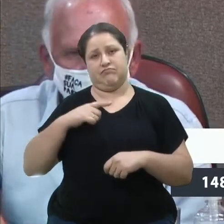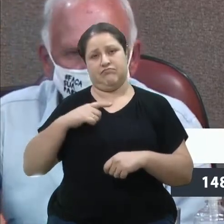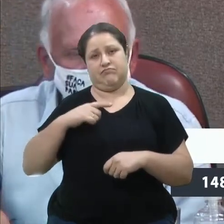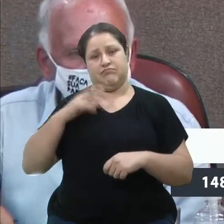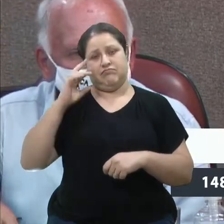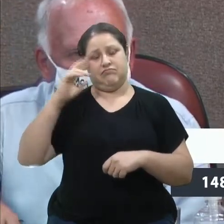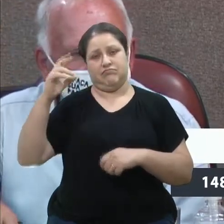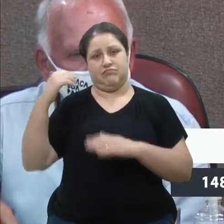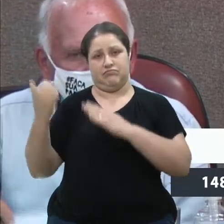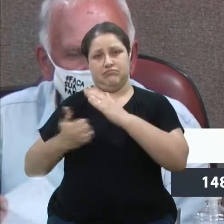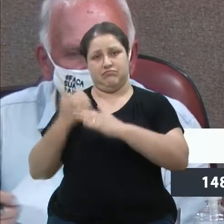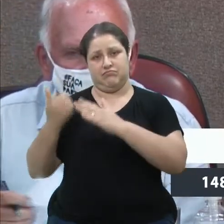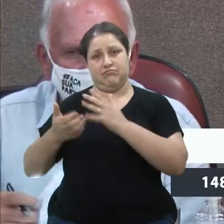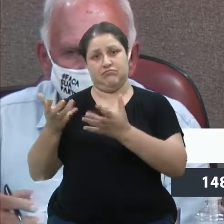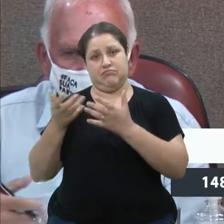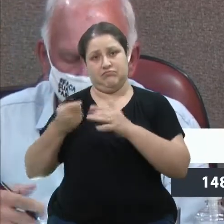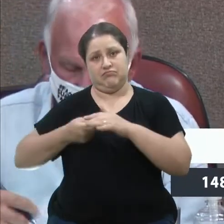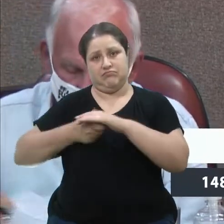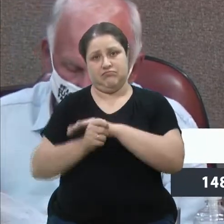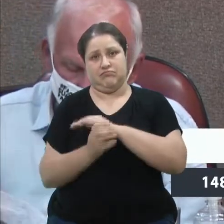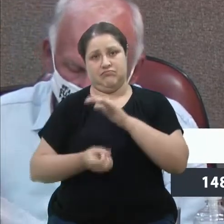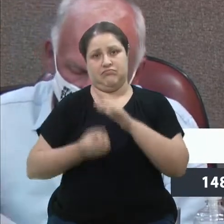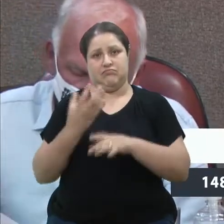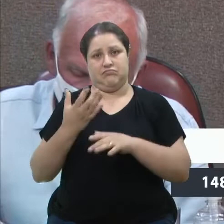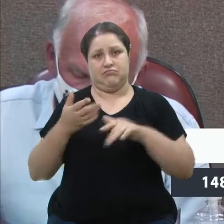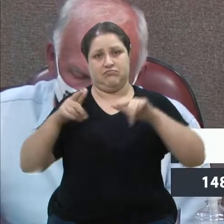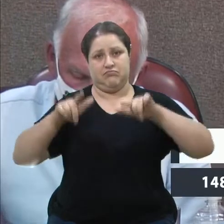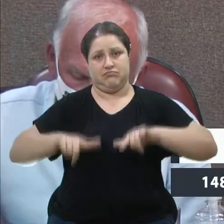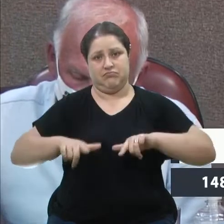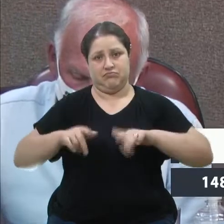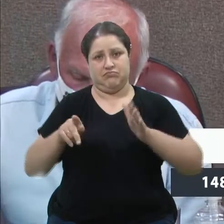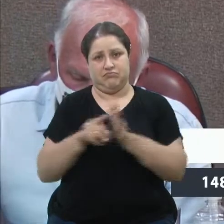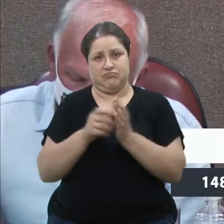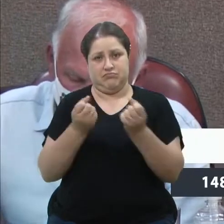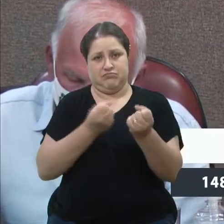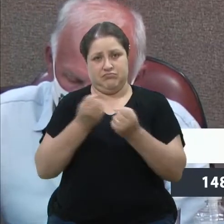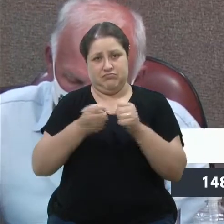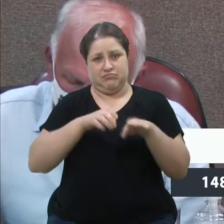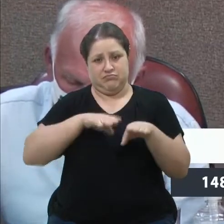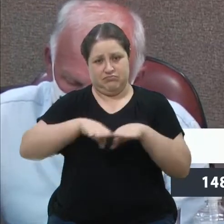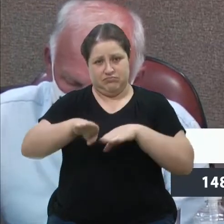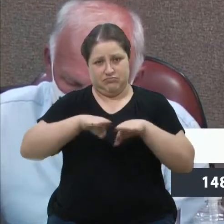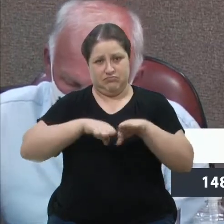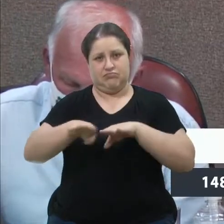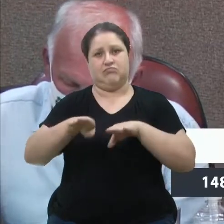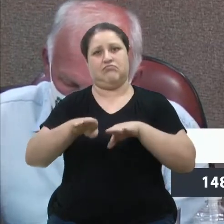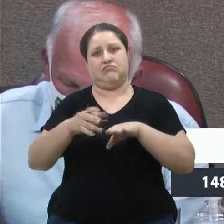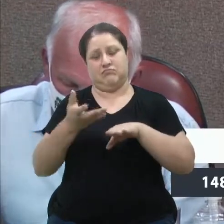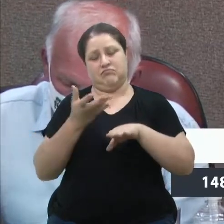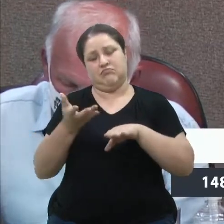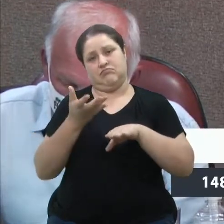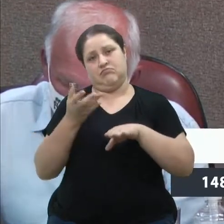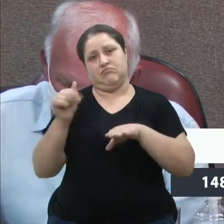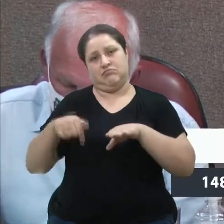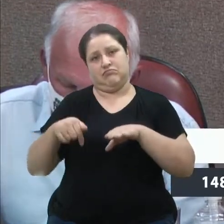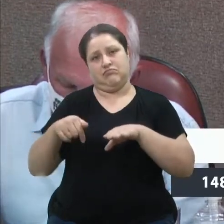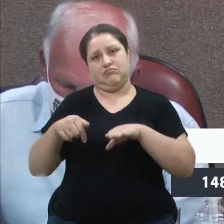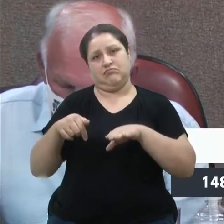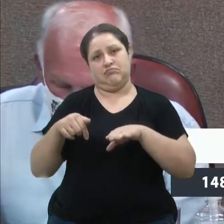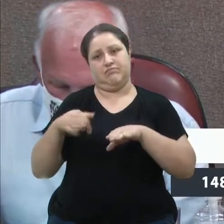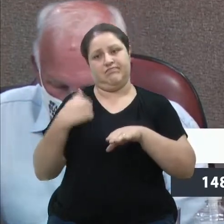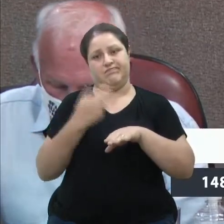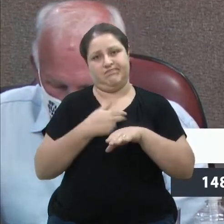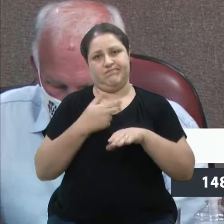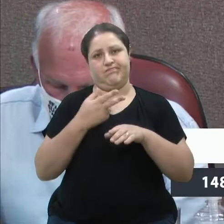num autódromo. Mas a gente precisa do poder público engajado nessa questão das PPPs. E já deixo o recado